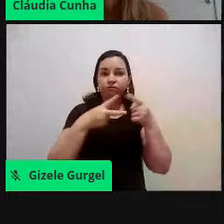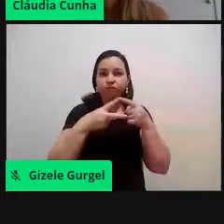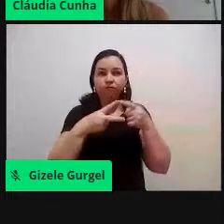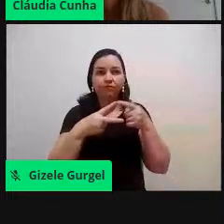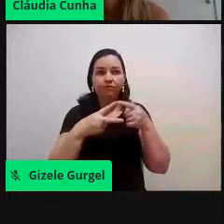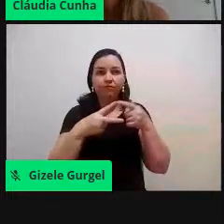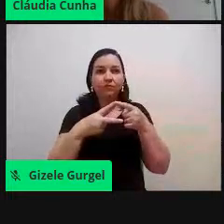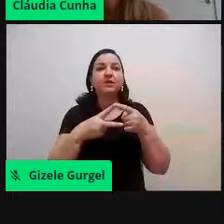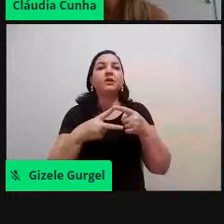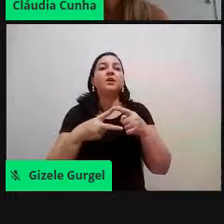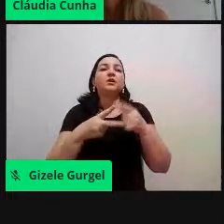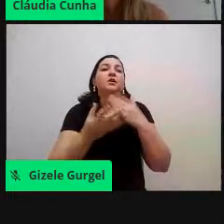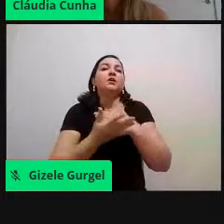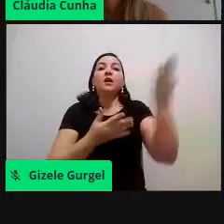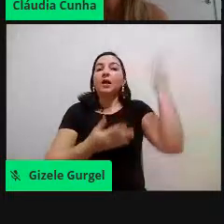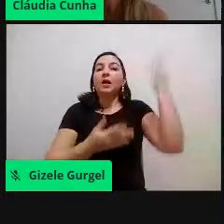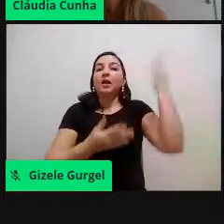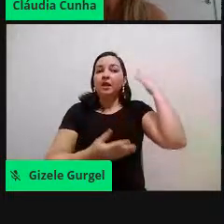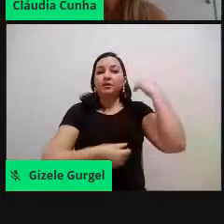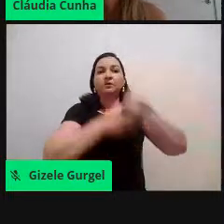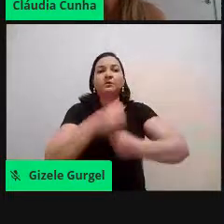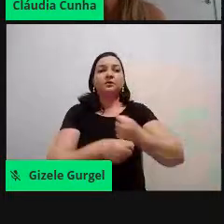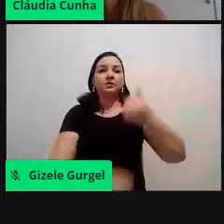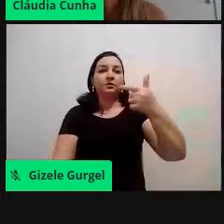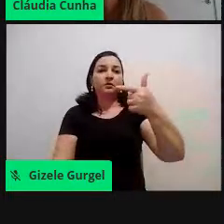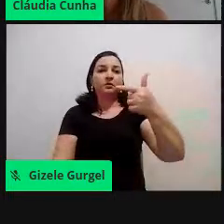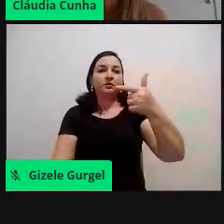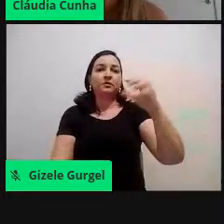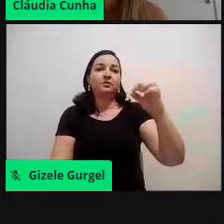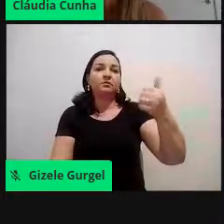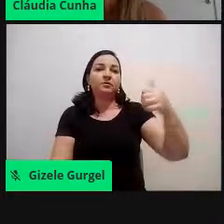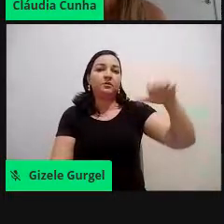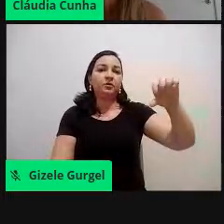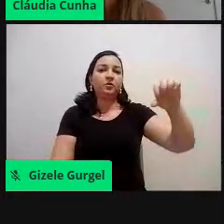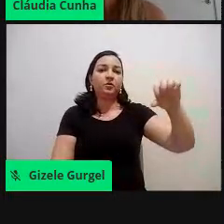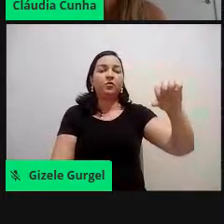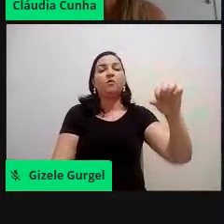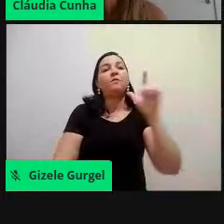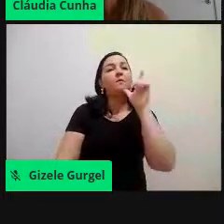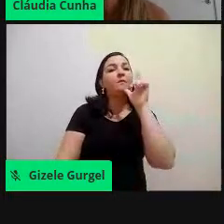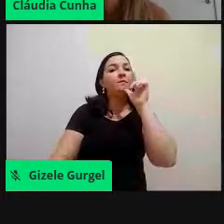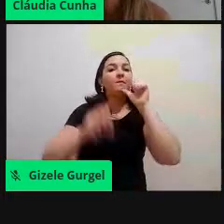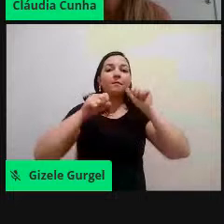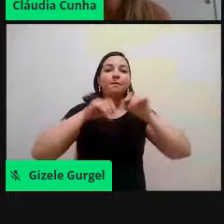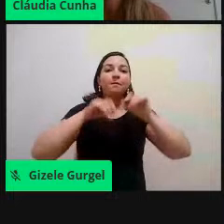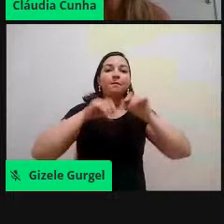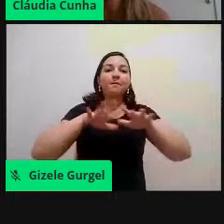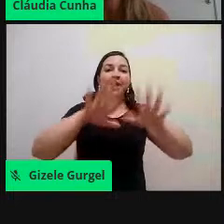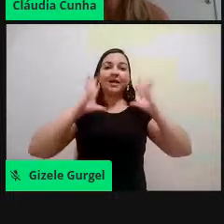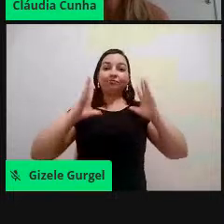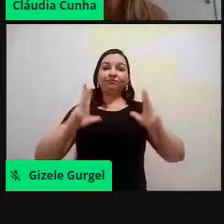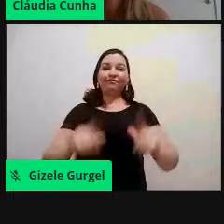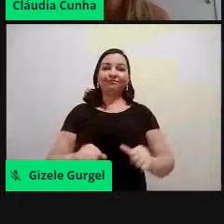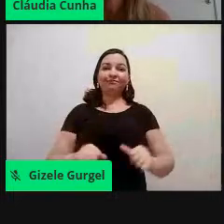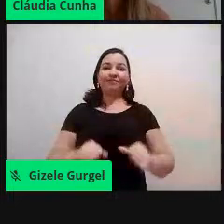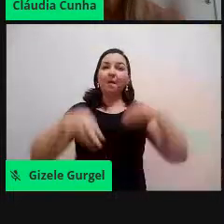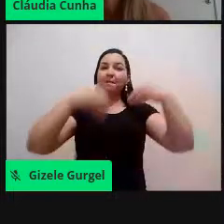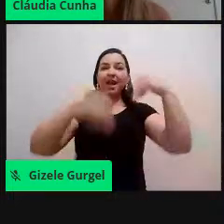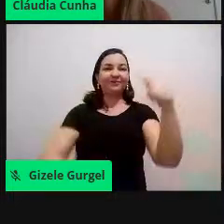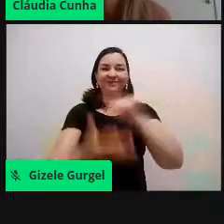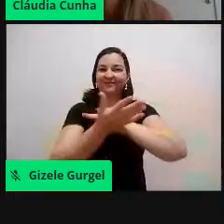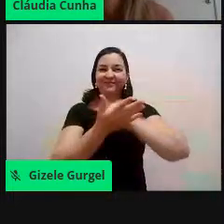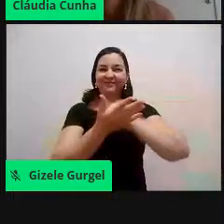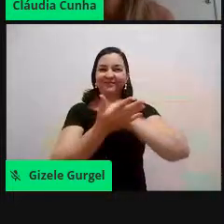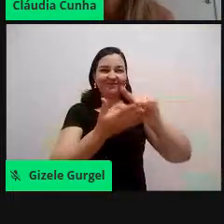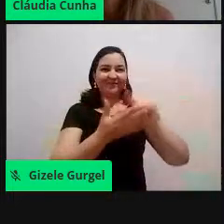iniciou ano passado, em 2019, chamado Mário Sem Plástico. O Instagram dele é o arroba maressemplástico.com. Oh,